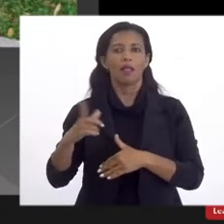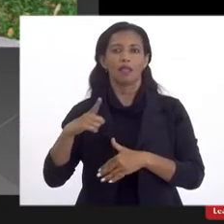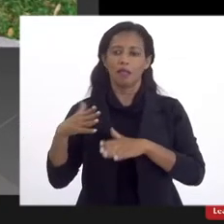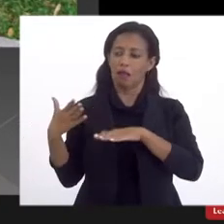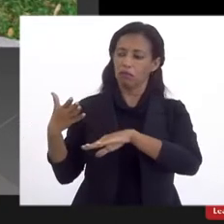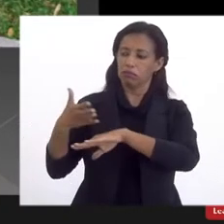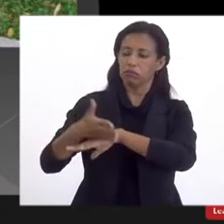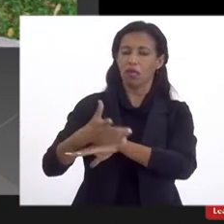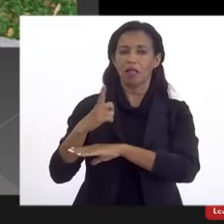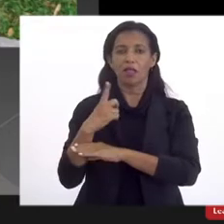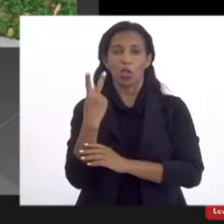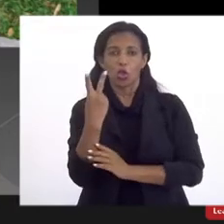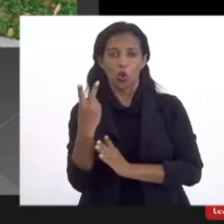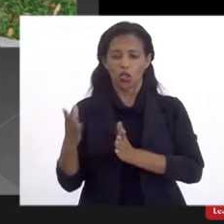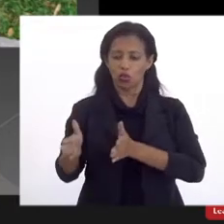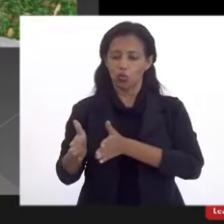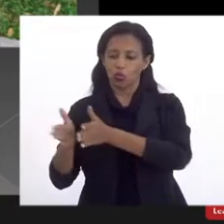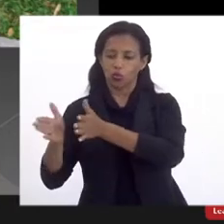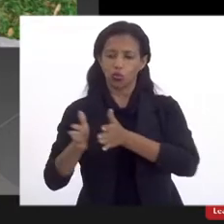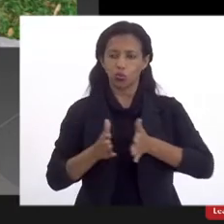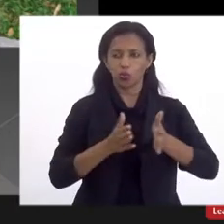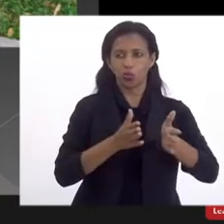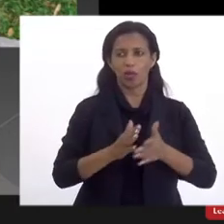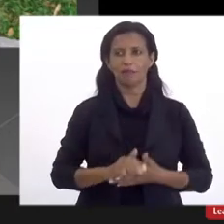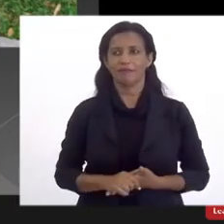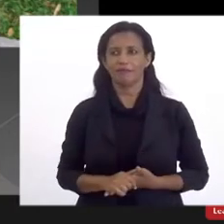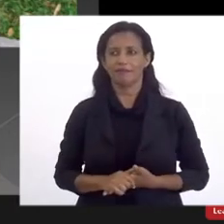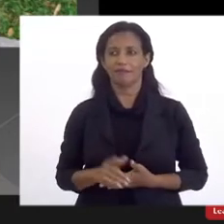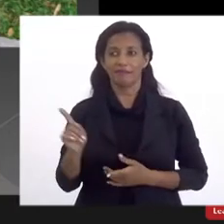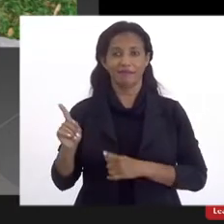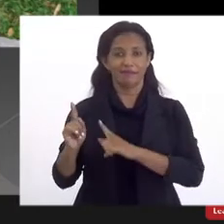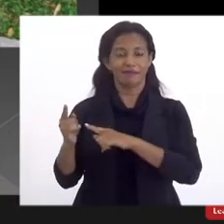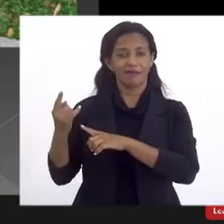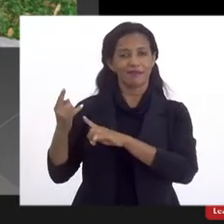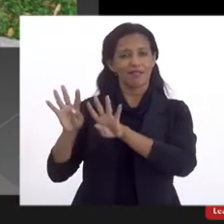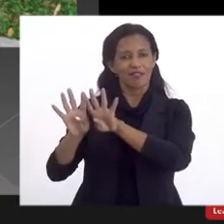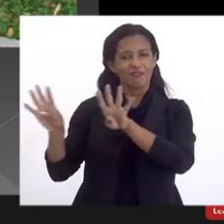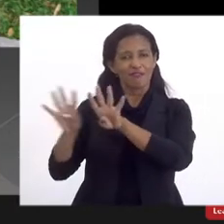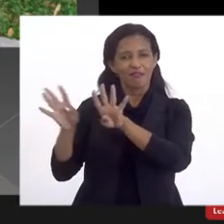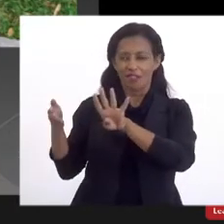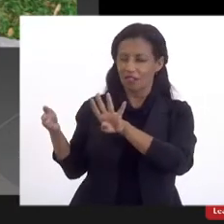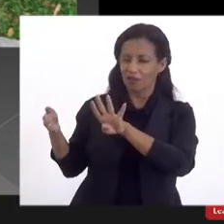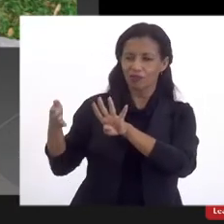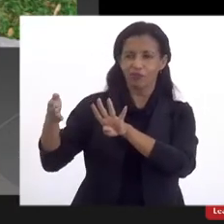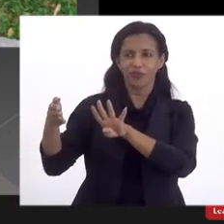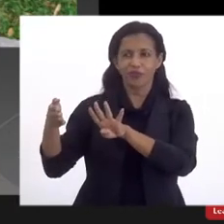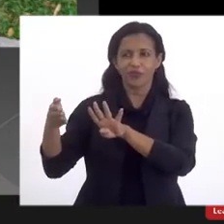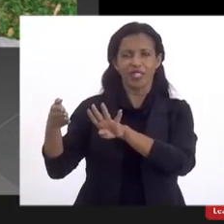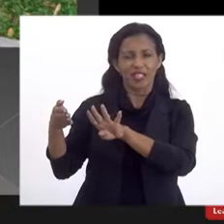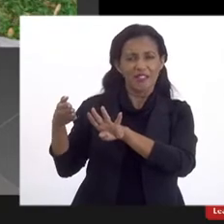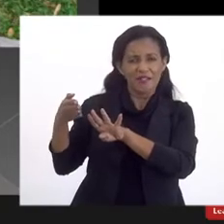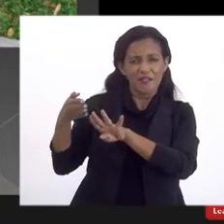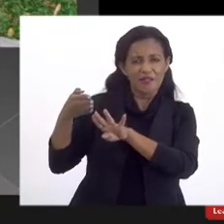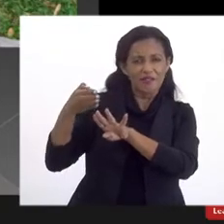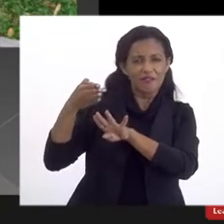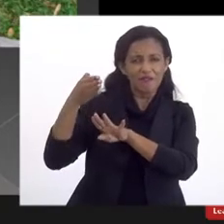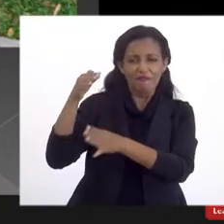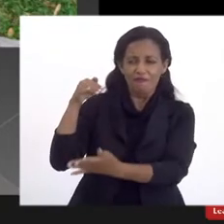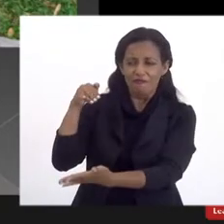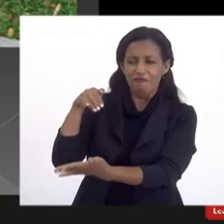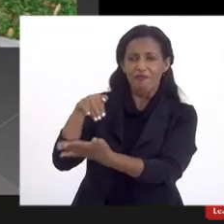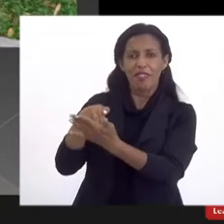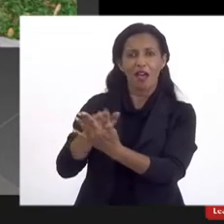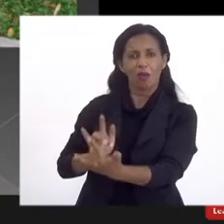nós temos este caminho, aqui e no final, aqui, que vai nos levar para o prédio